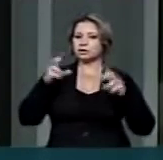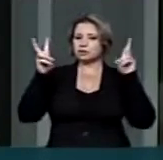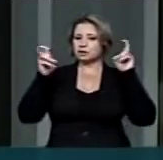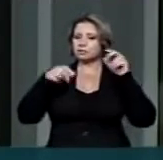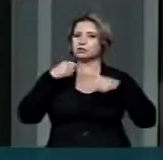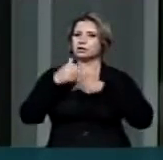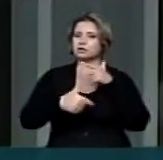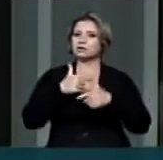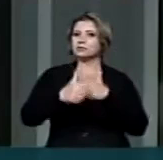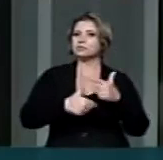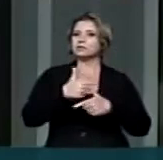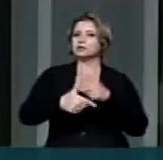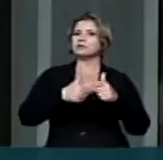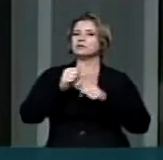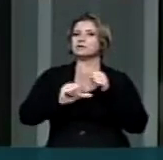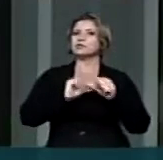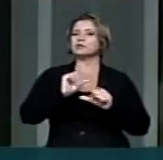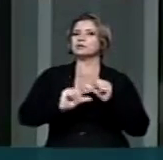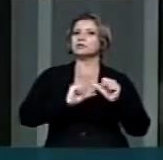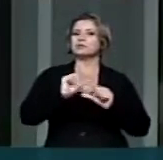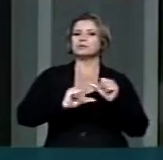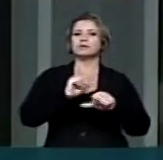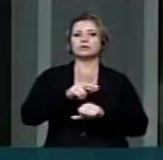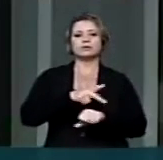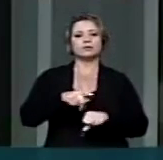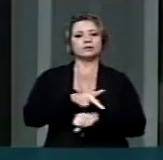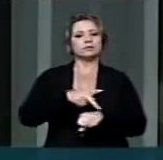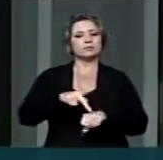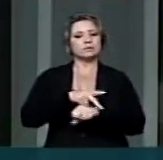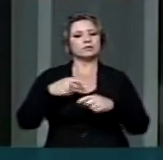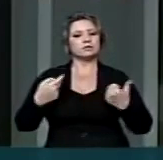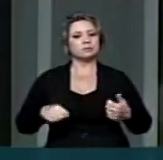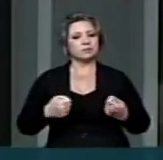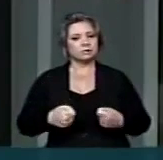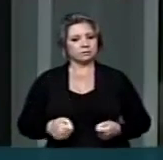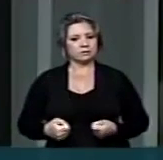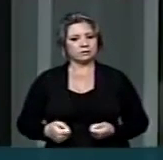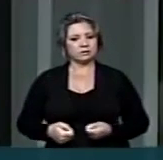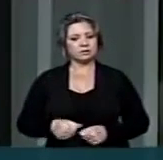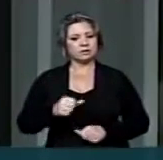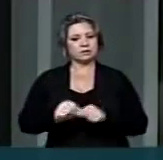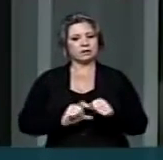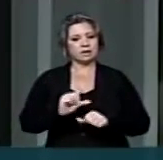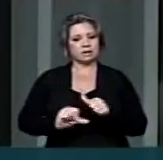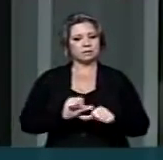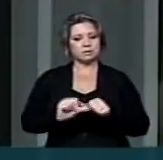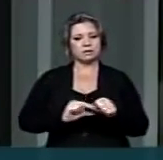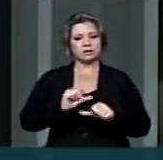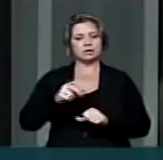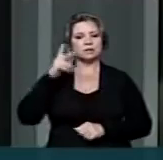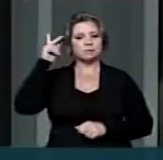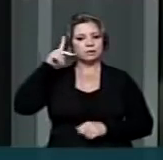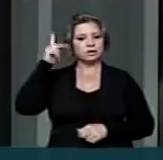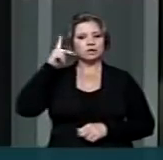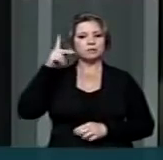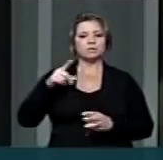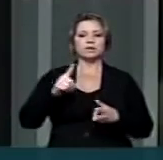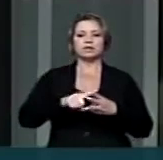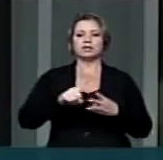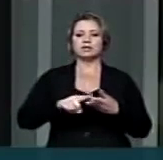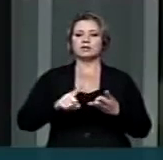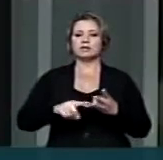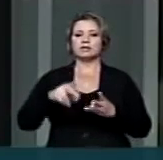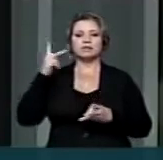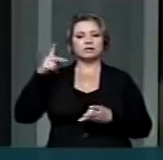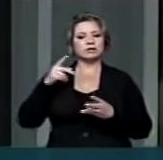da grande mudança que o nosso país precisa, que é a reforma política dos três poderes da União.